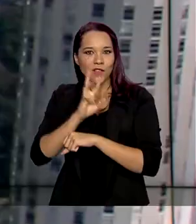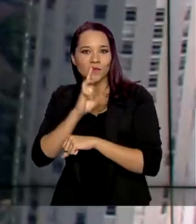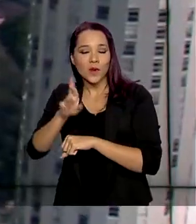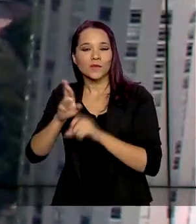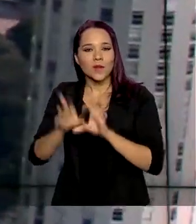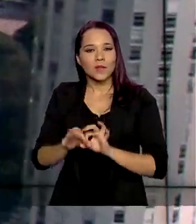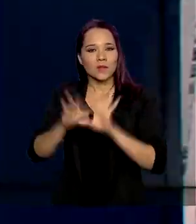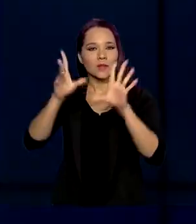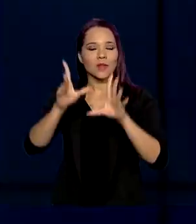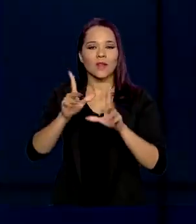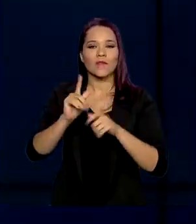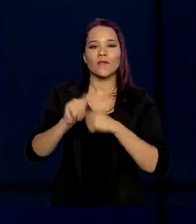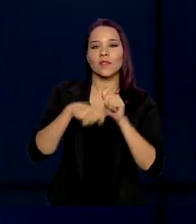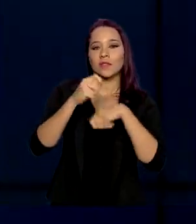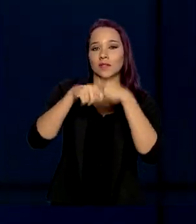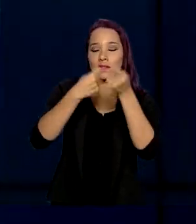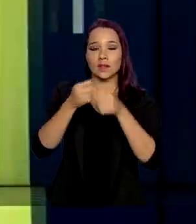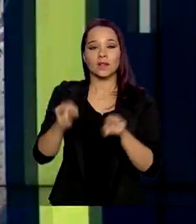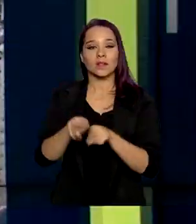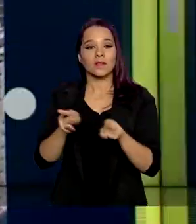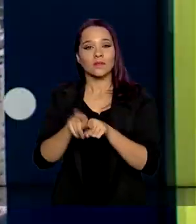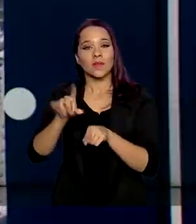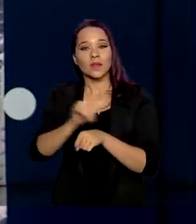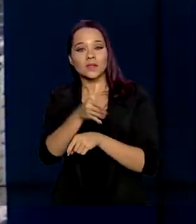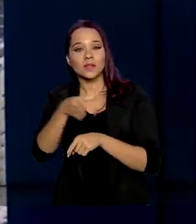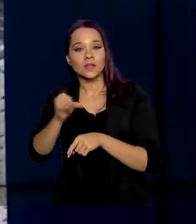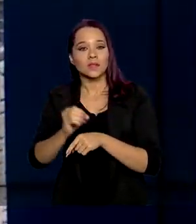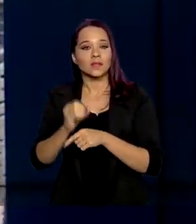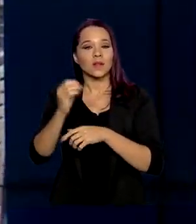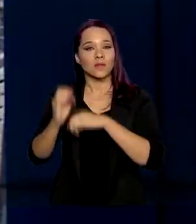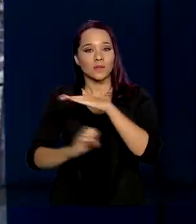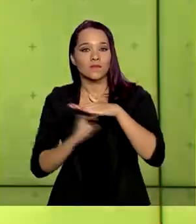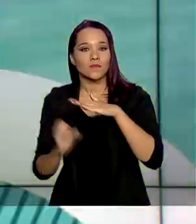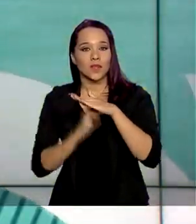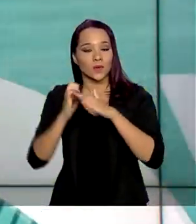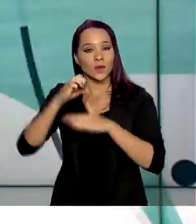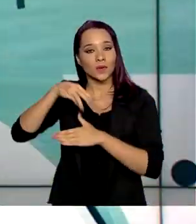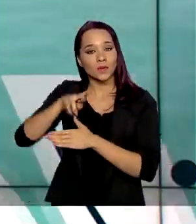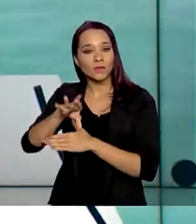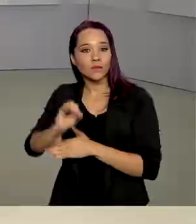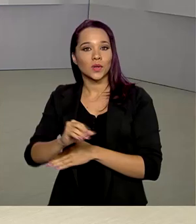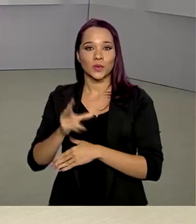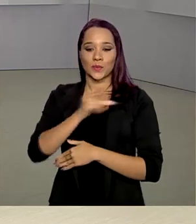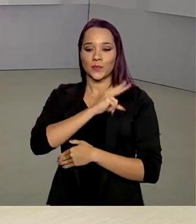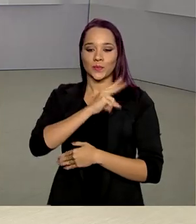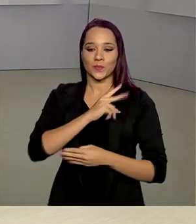independência financeira e ascensão social de microempreendedores individuais.